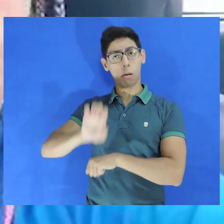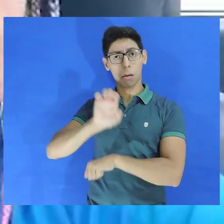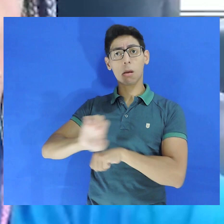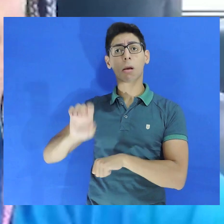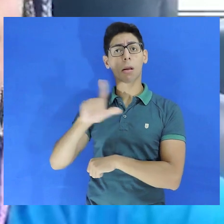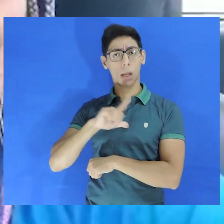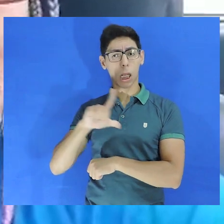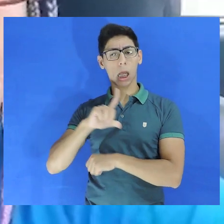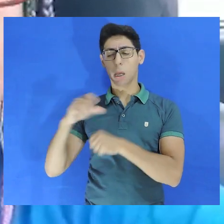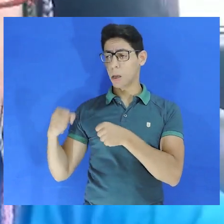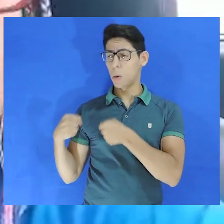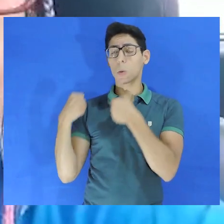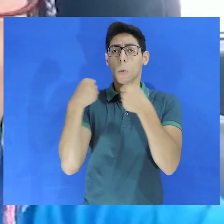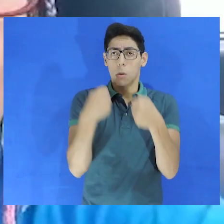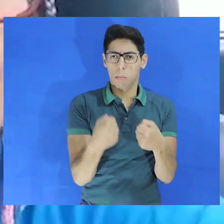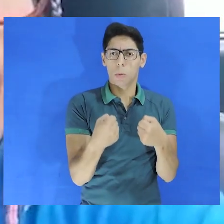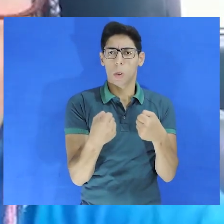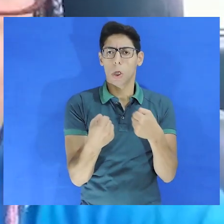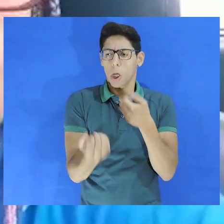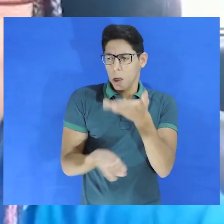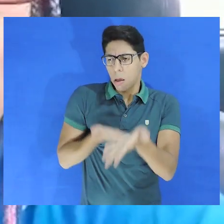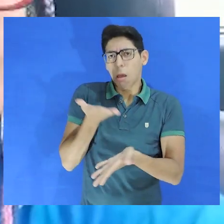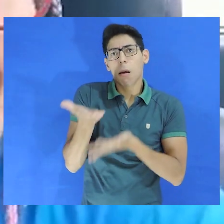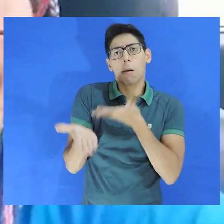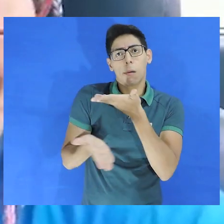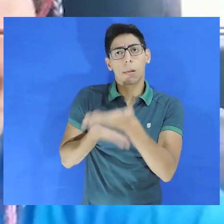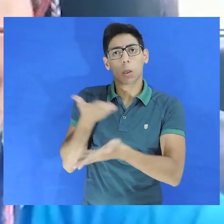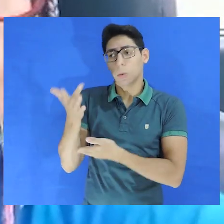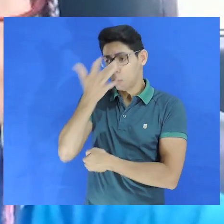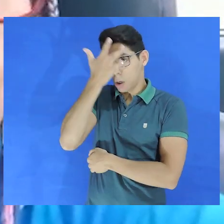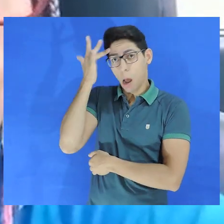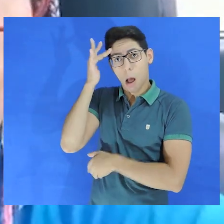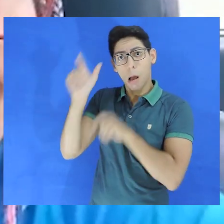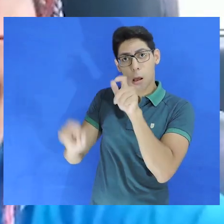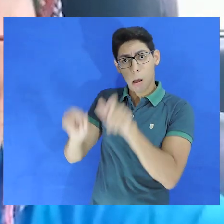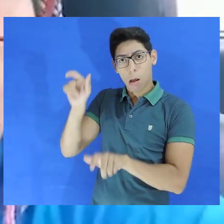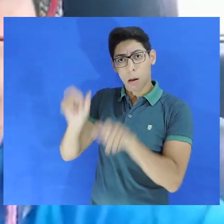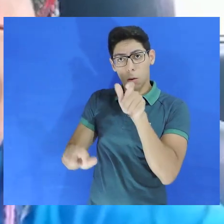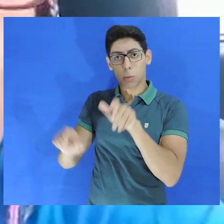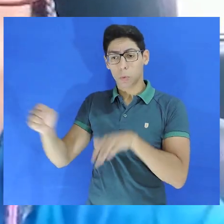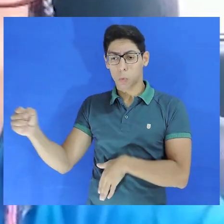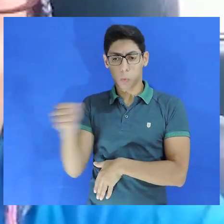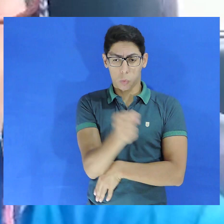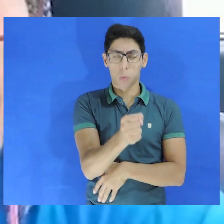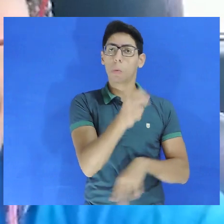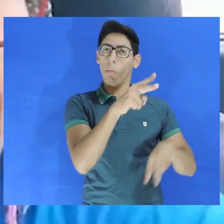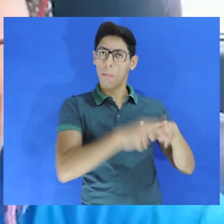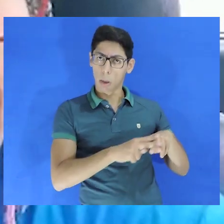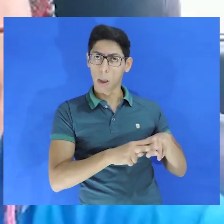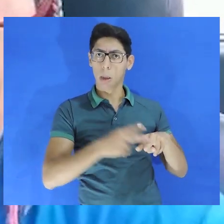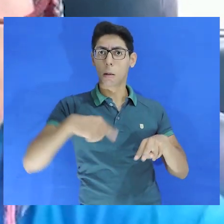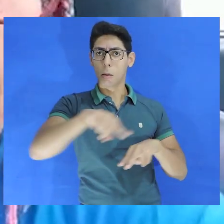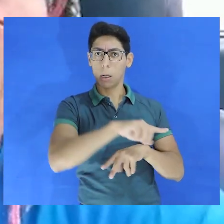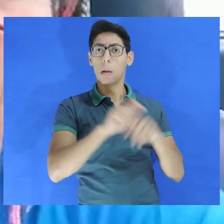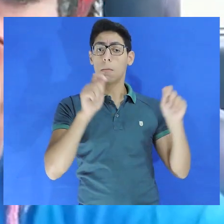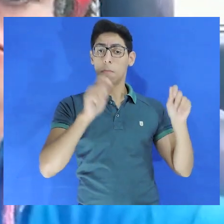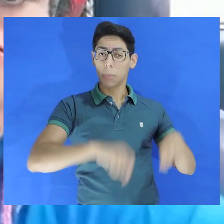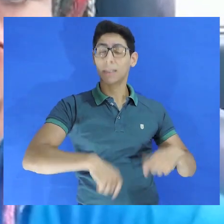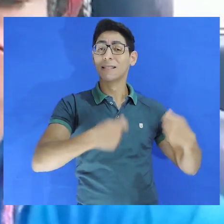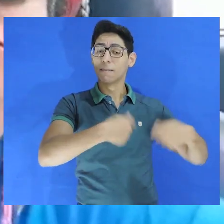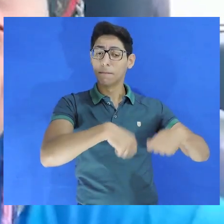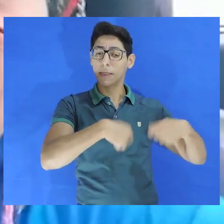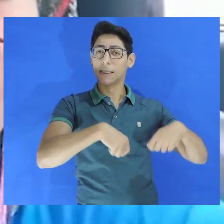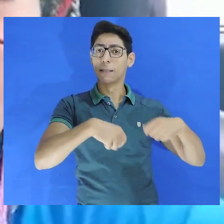ele está com o poder de tutela sobre o apenado, para que ele cumpra uma pena que deveria ser de